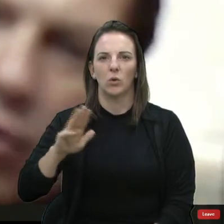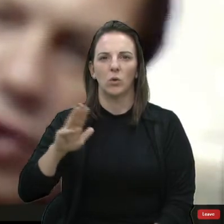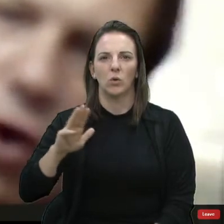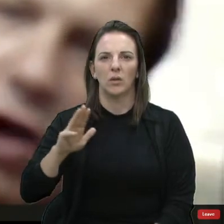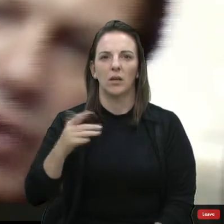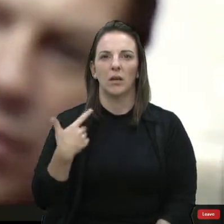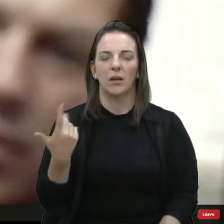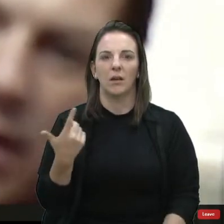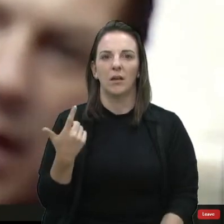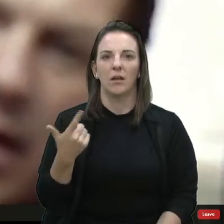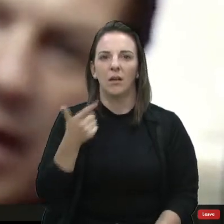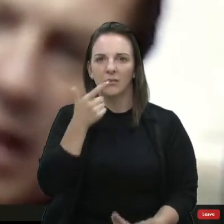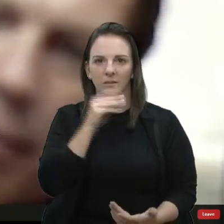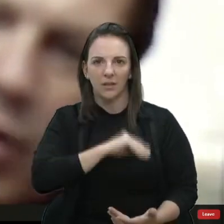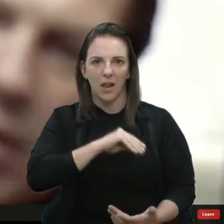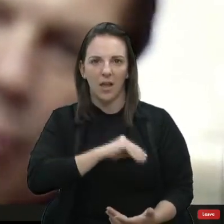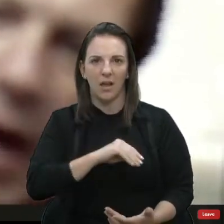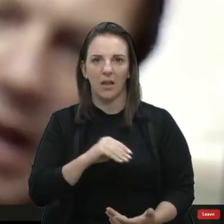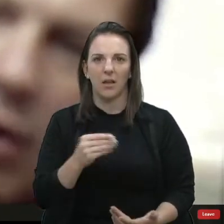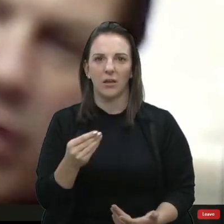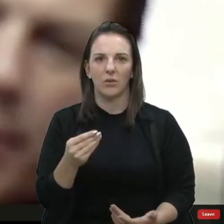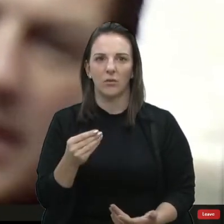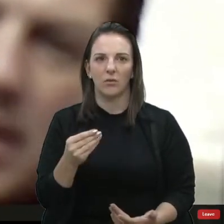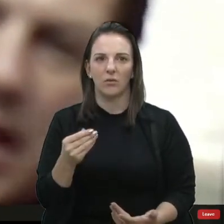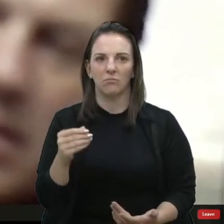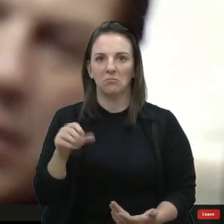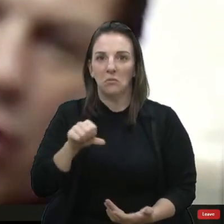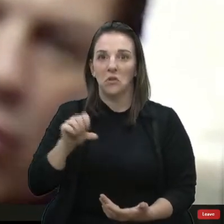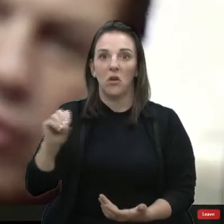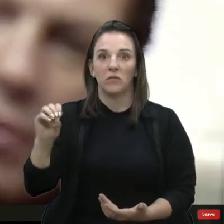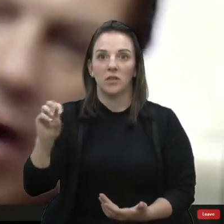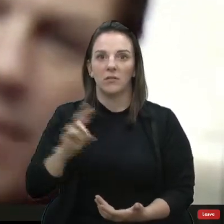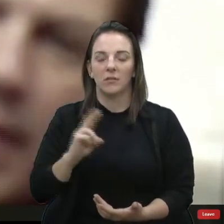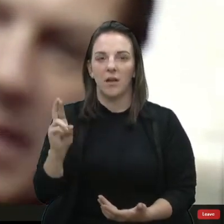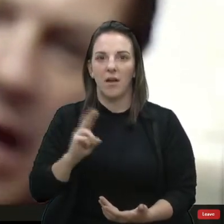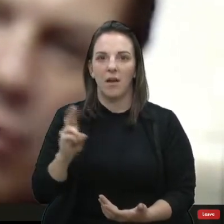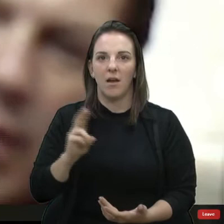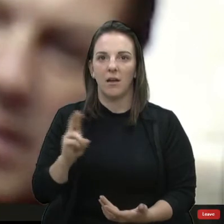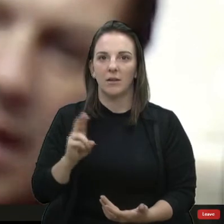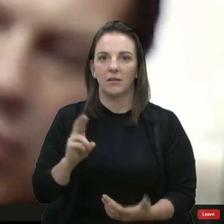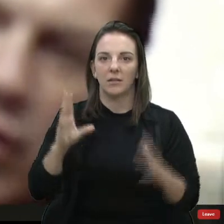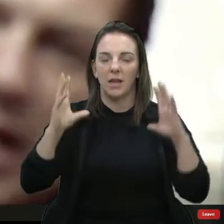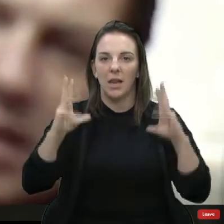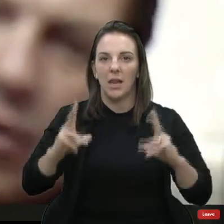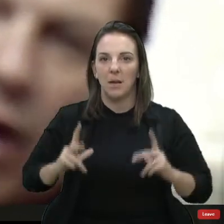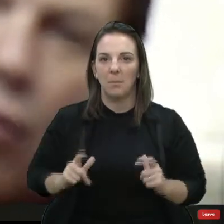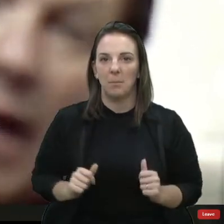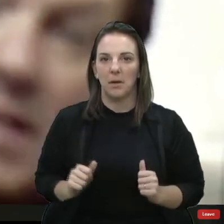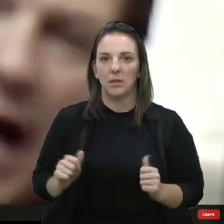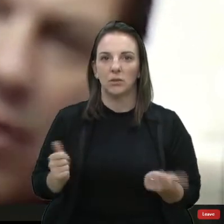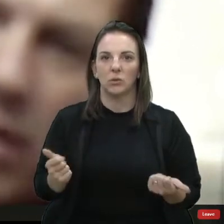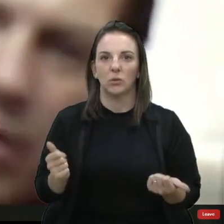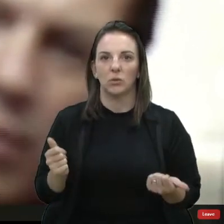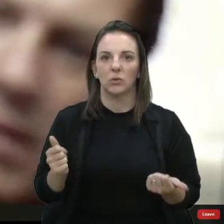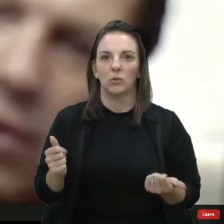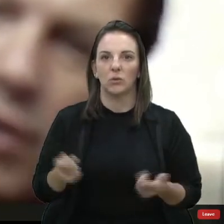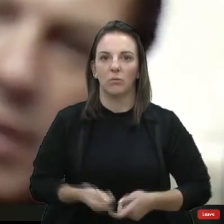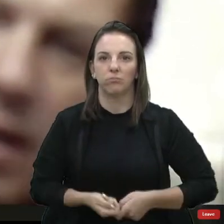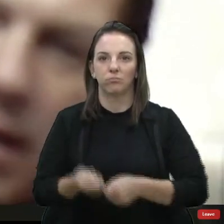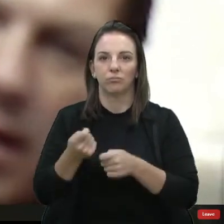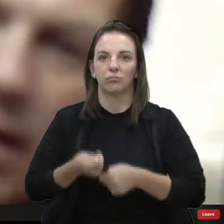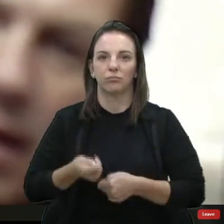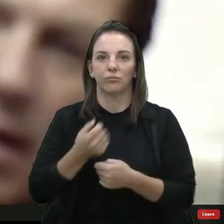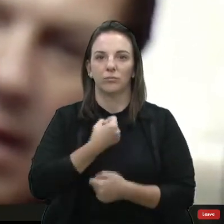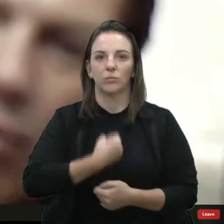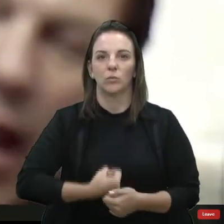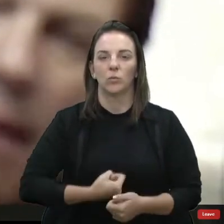o esterco no zoológico, e que depois que o pai entrou de presidente, se tornou um dos maiores empresários do Brasil, um jatinho que é o mais caro que tem no Brasil hoje.